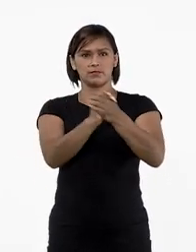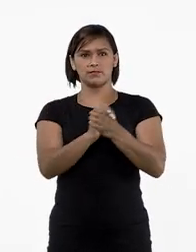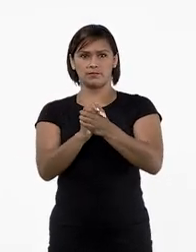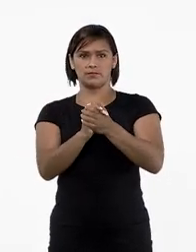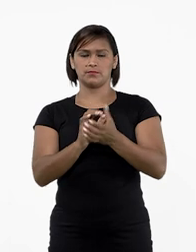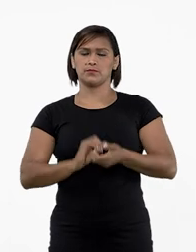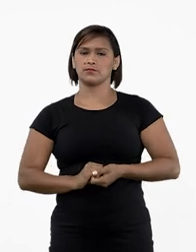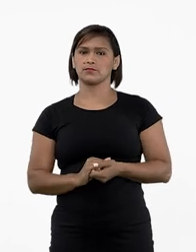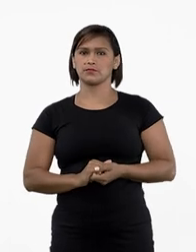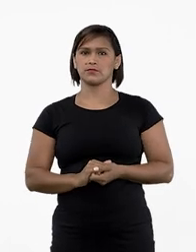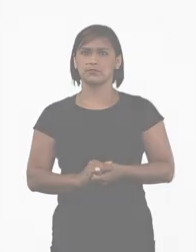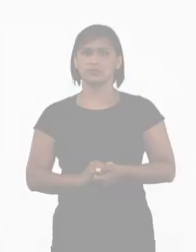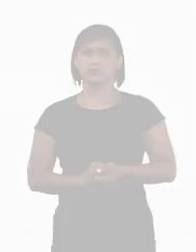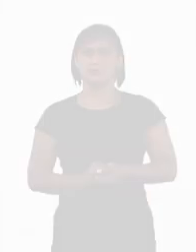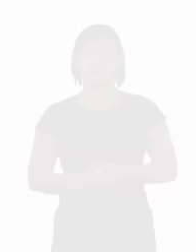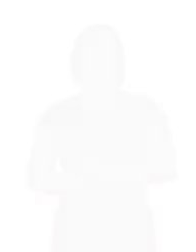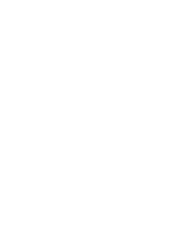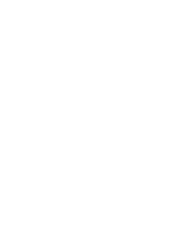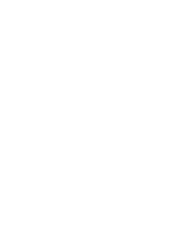de mãos dadas.